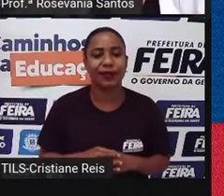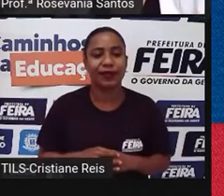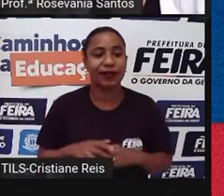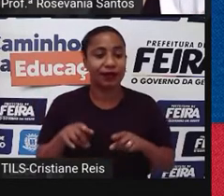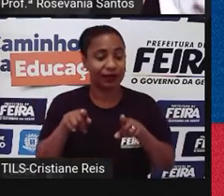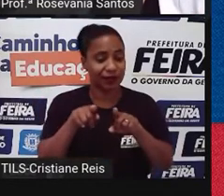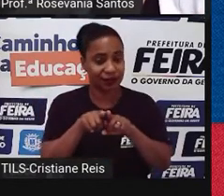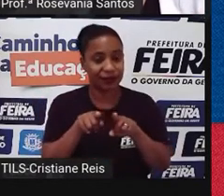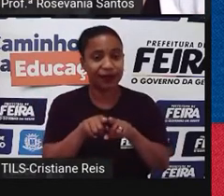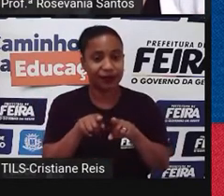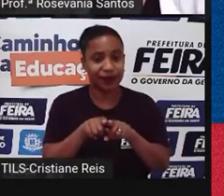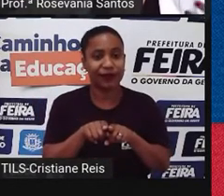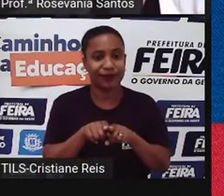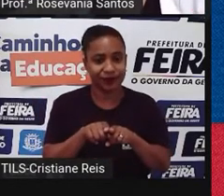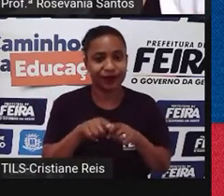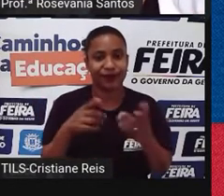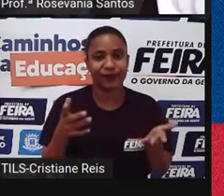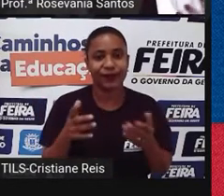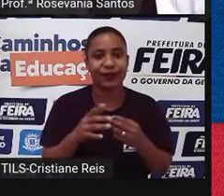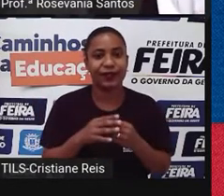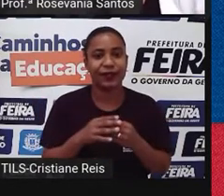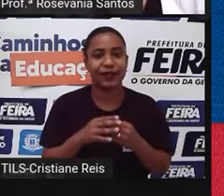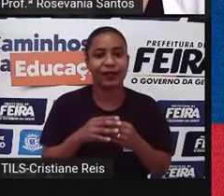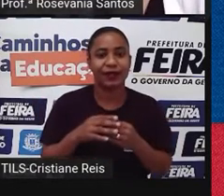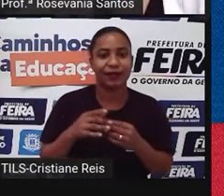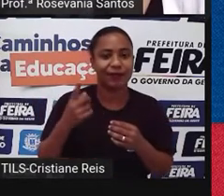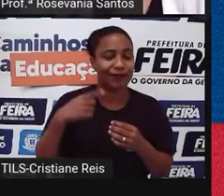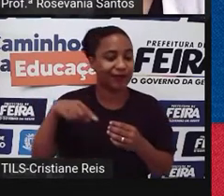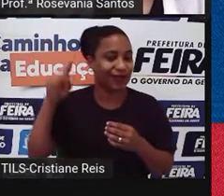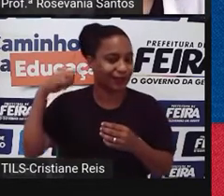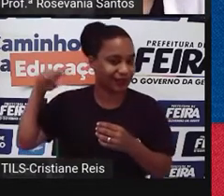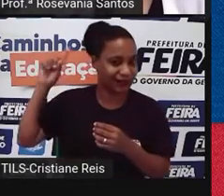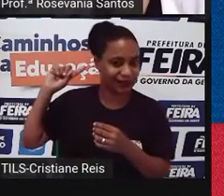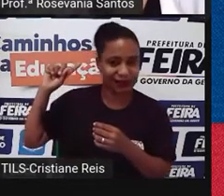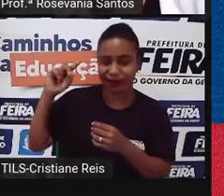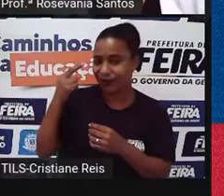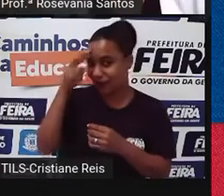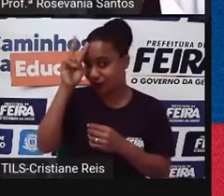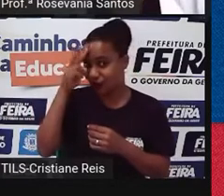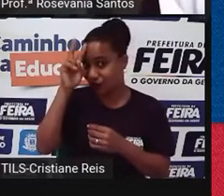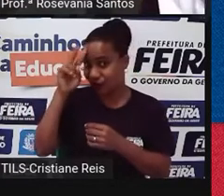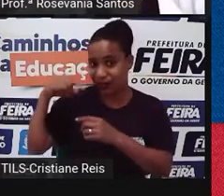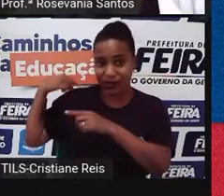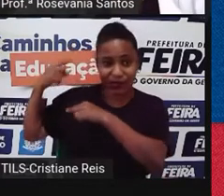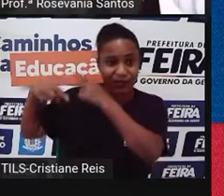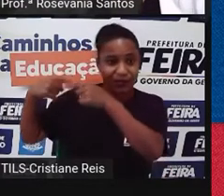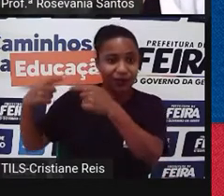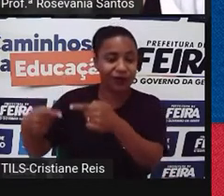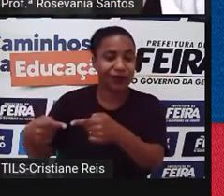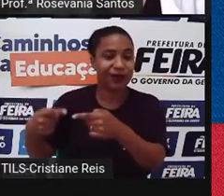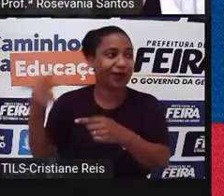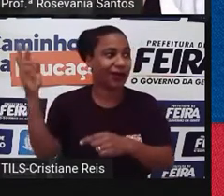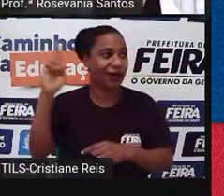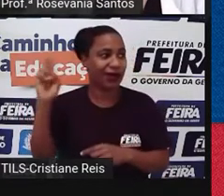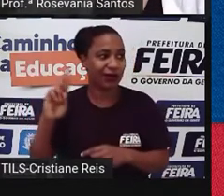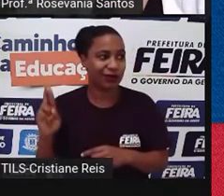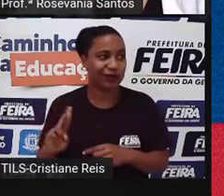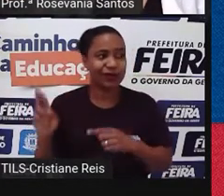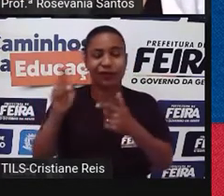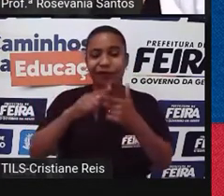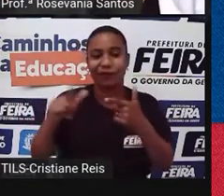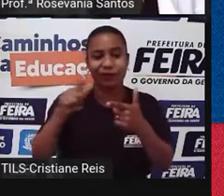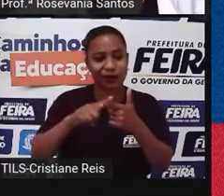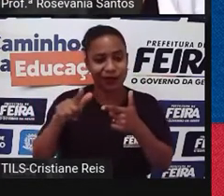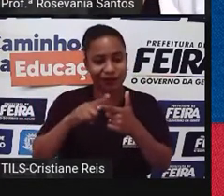durante muito tempo, né, passou por diversos problemas, ela se reestrutura economicamente, aí ia depender, né, das ações do